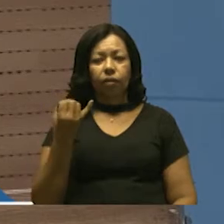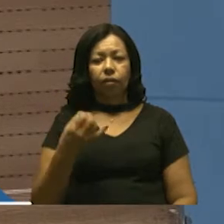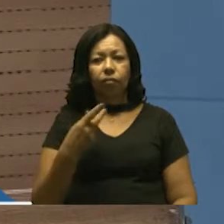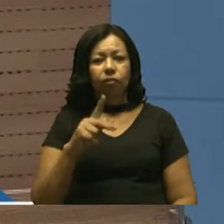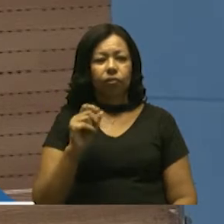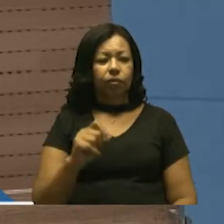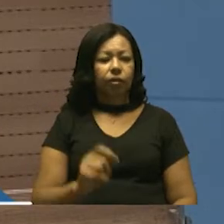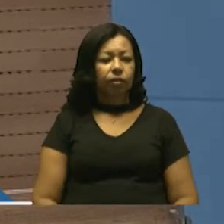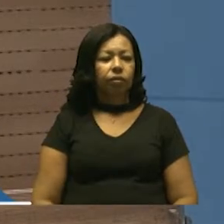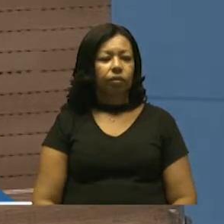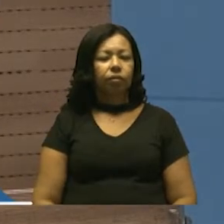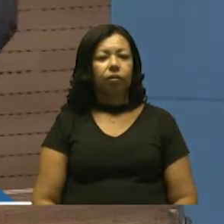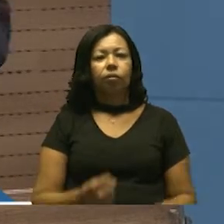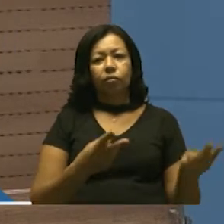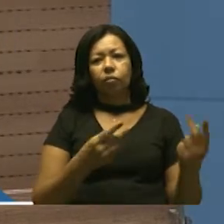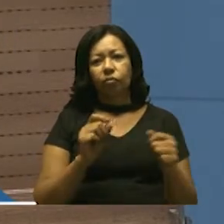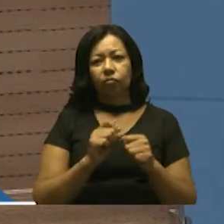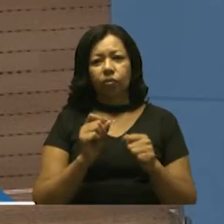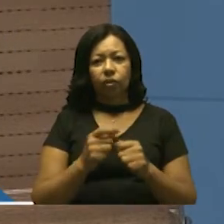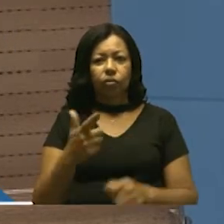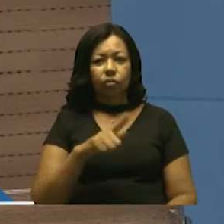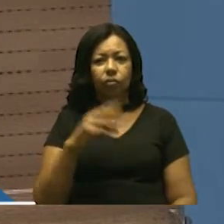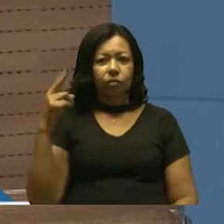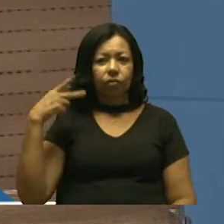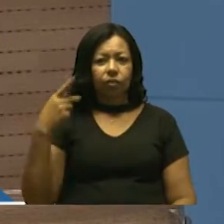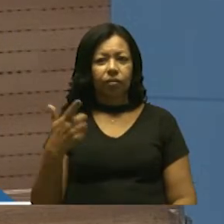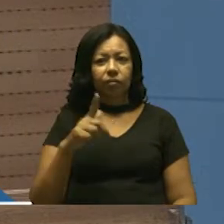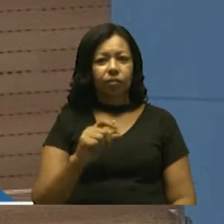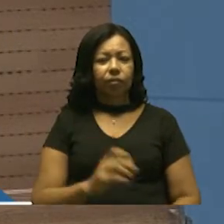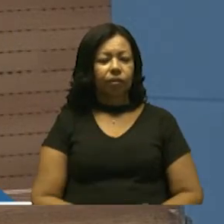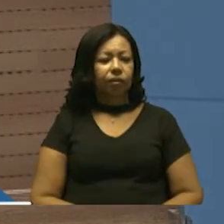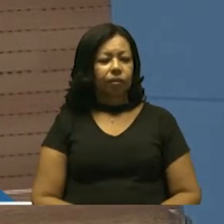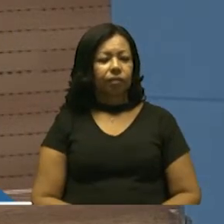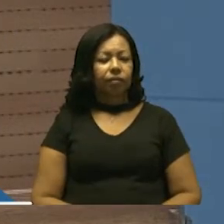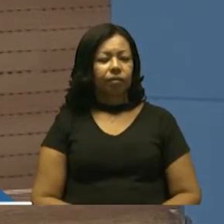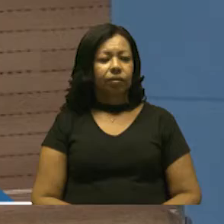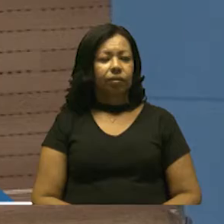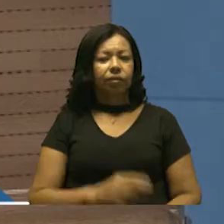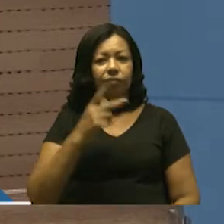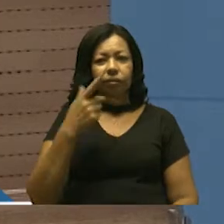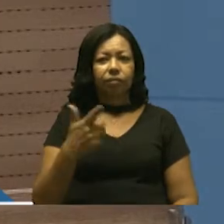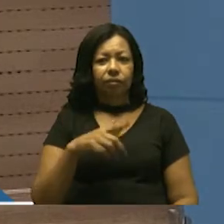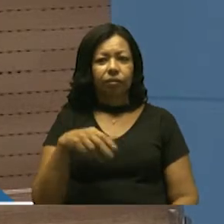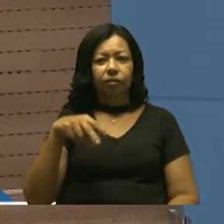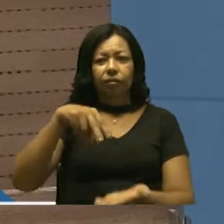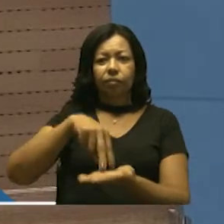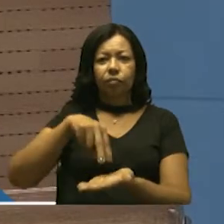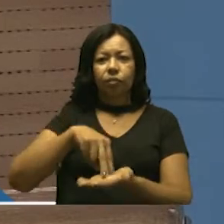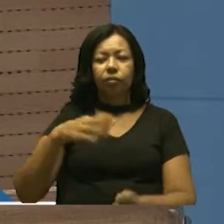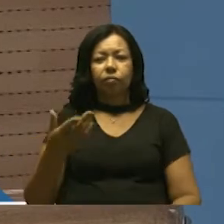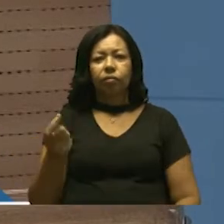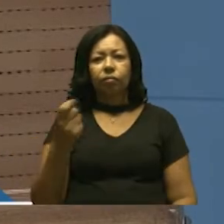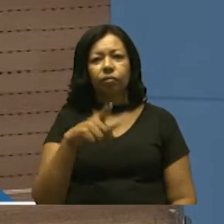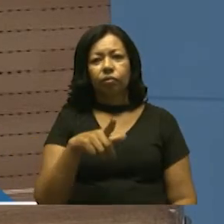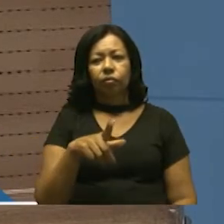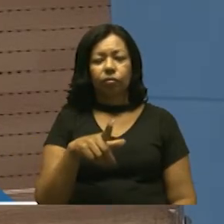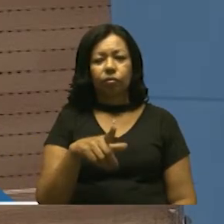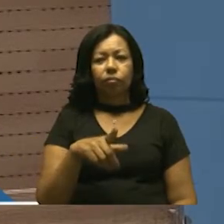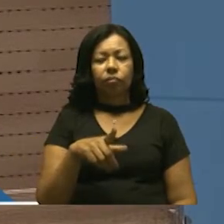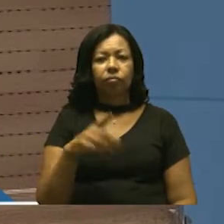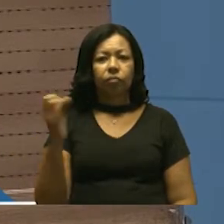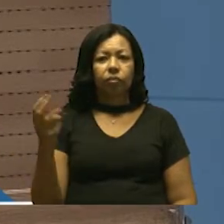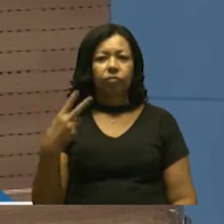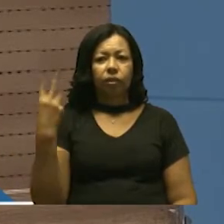também, como fez os demais pares que já falaram nessa tribuna, quanto à questão da